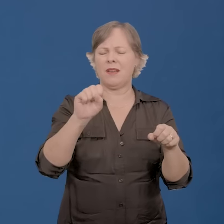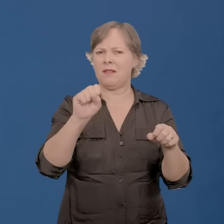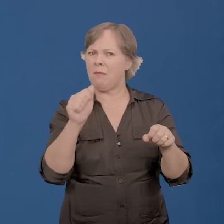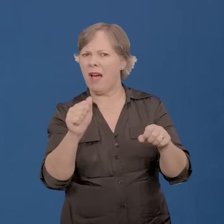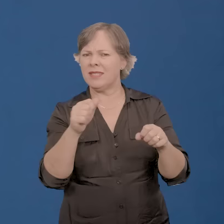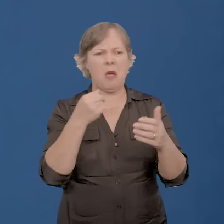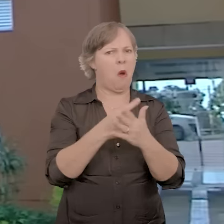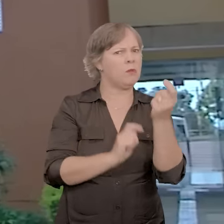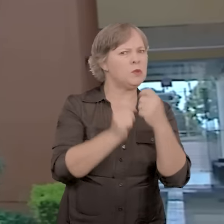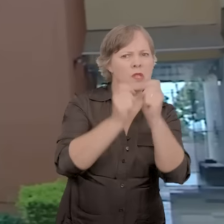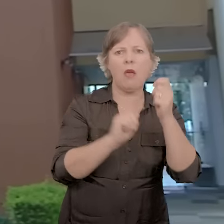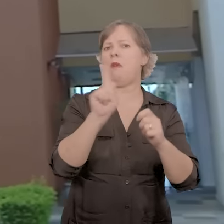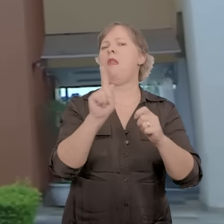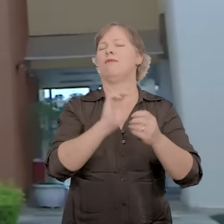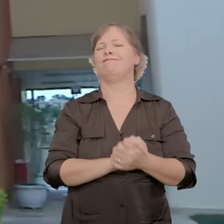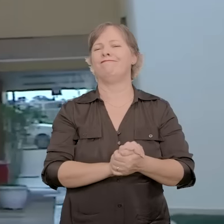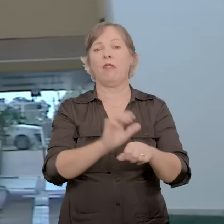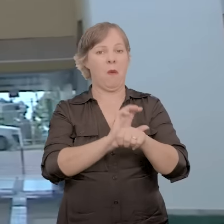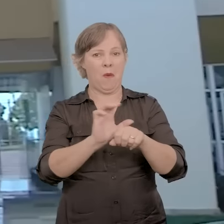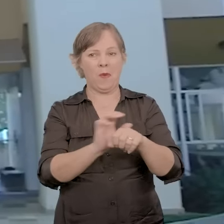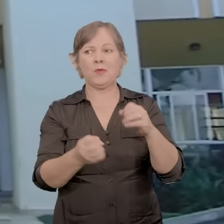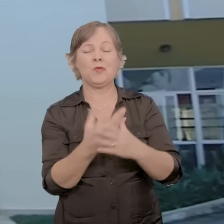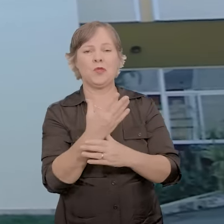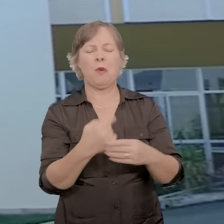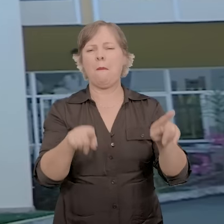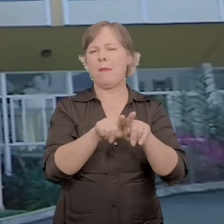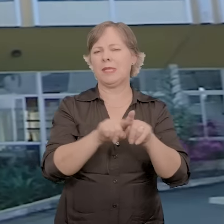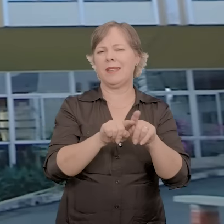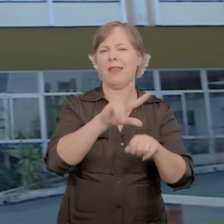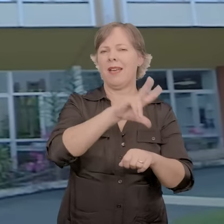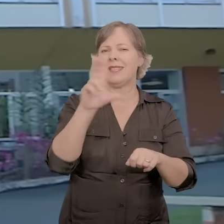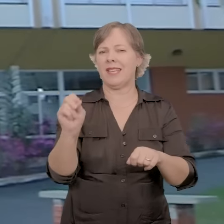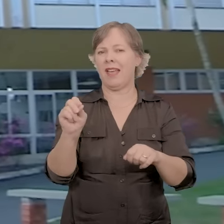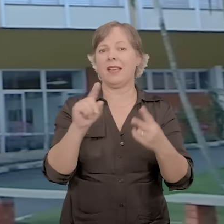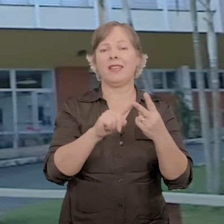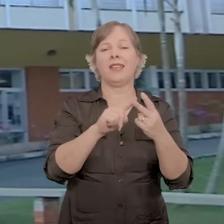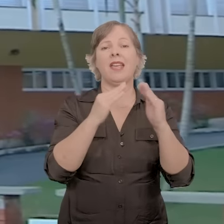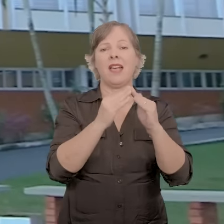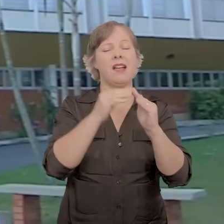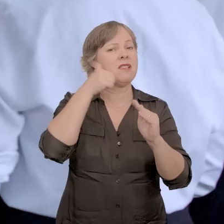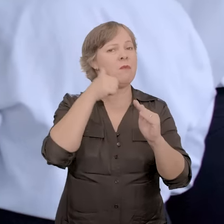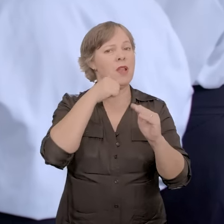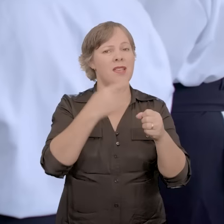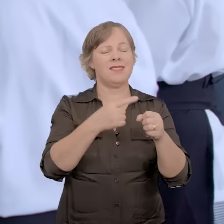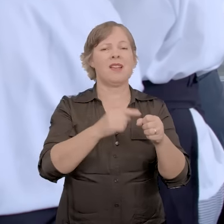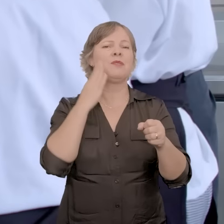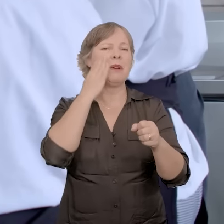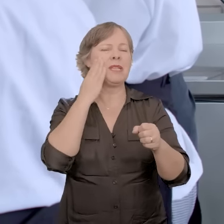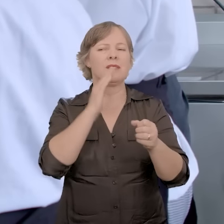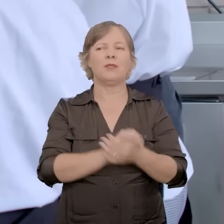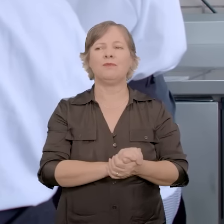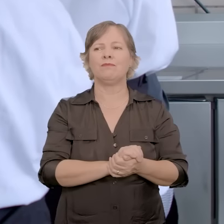compro industrializado. O curso surgiu de uma parceria entre o SENAC e a Casa da Mulher de Barbacena. Quando o